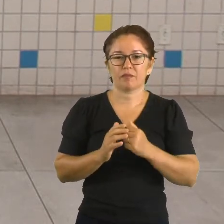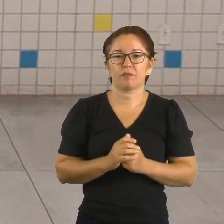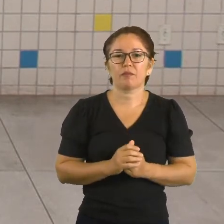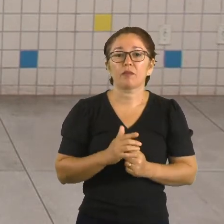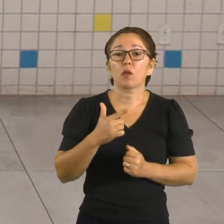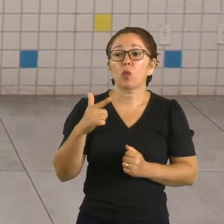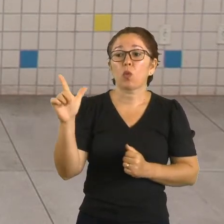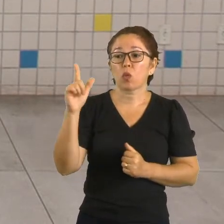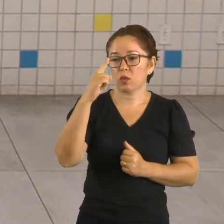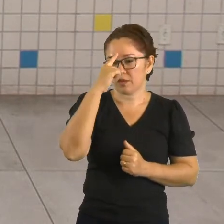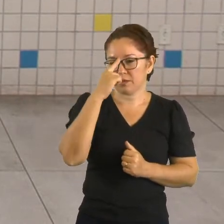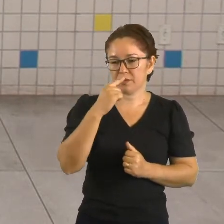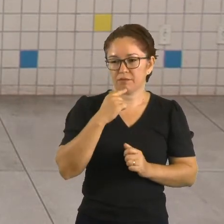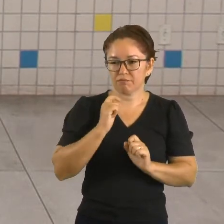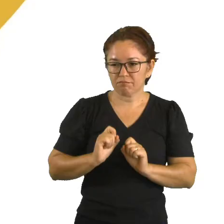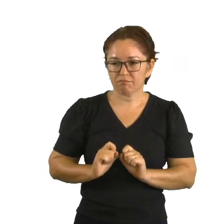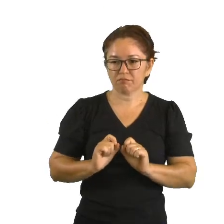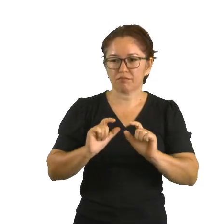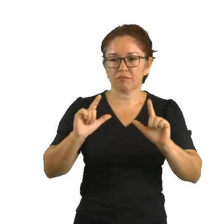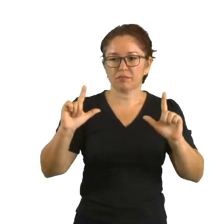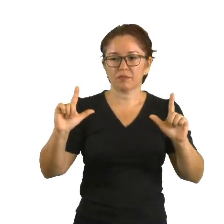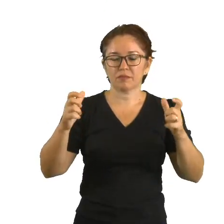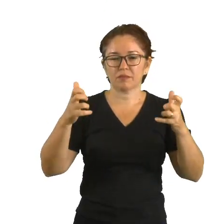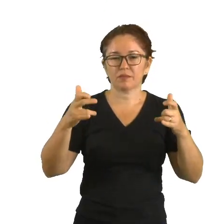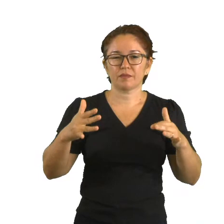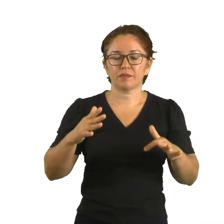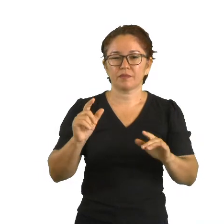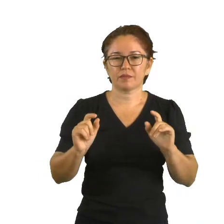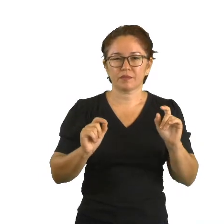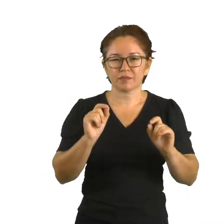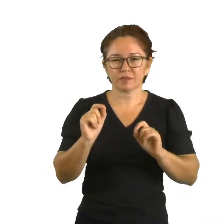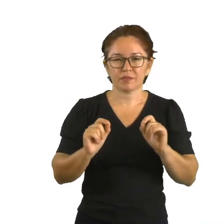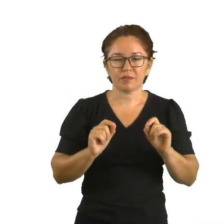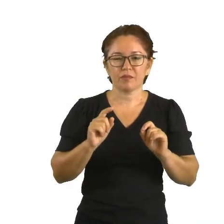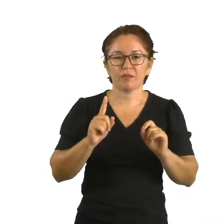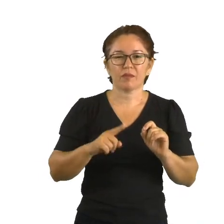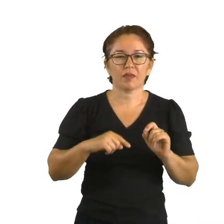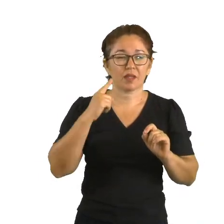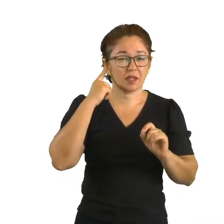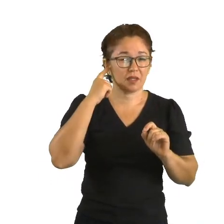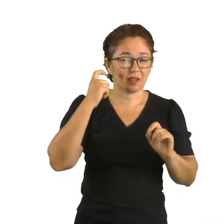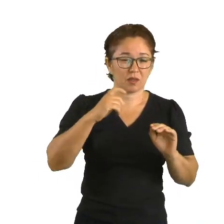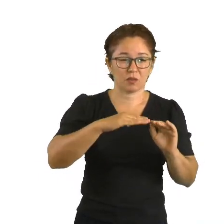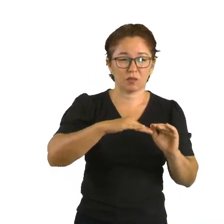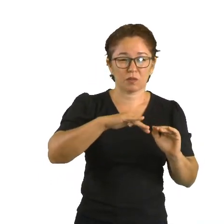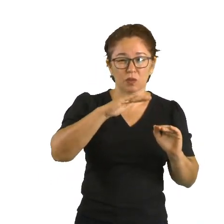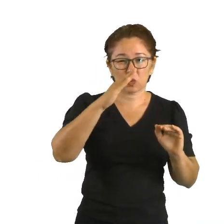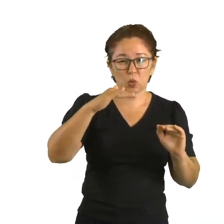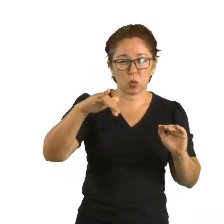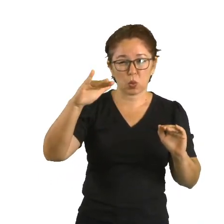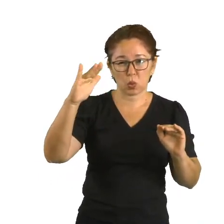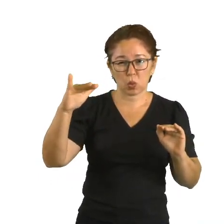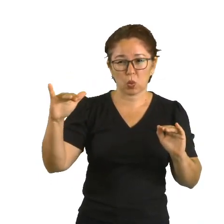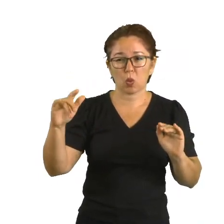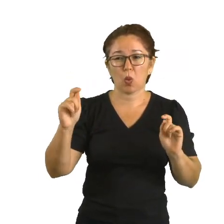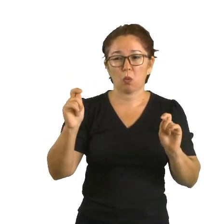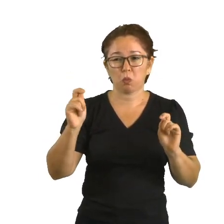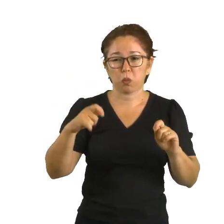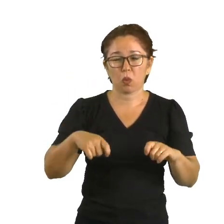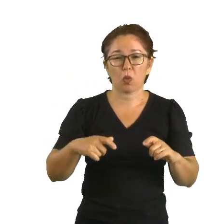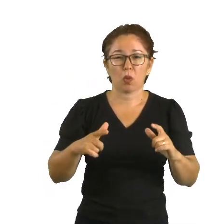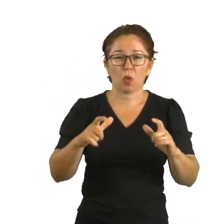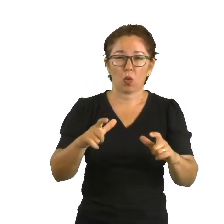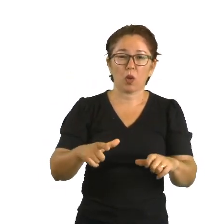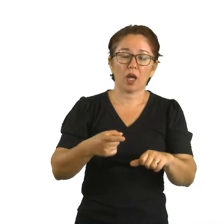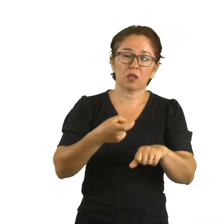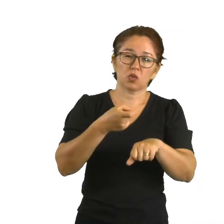velocidade do som, tá? O som vai se propagar nos meios sólidos, líquidos e gasosos. Quem lembra da aula passada lá que a